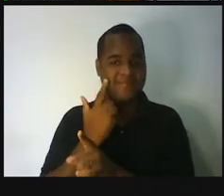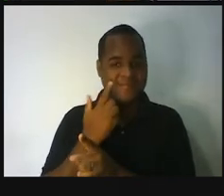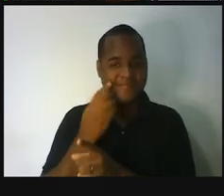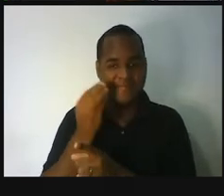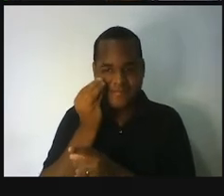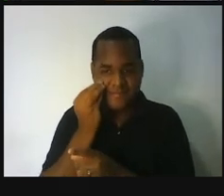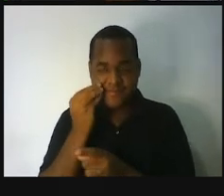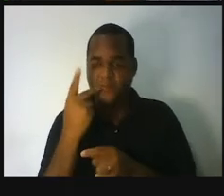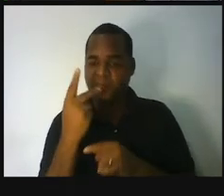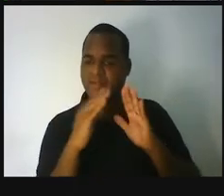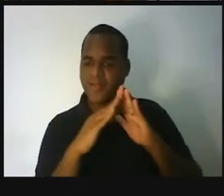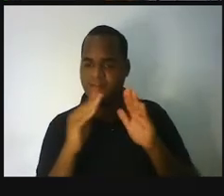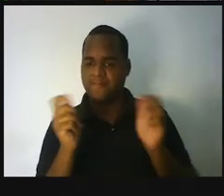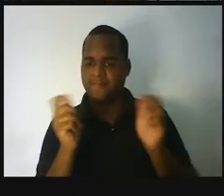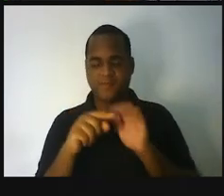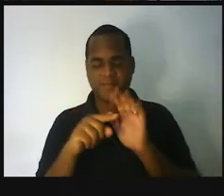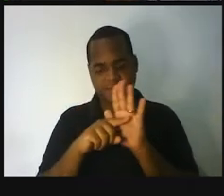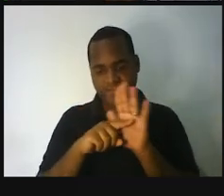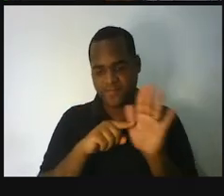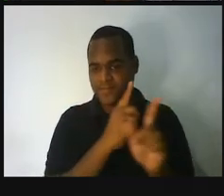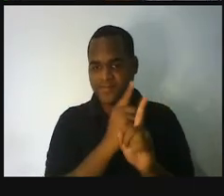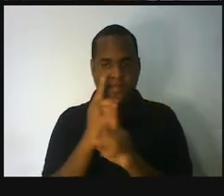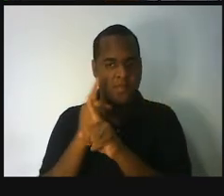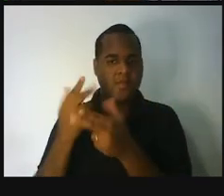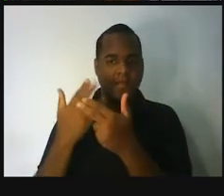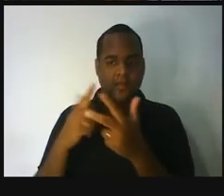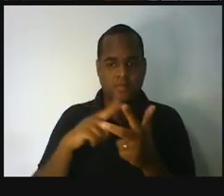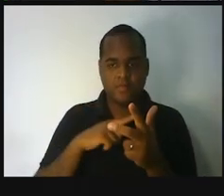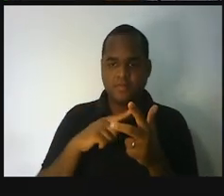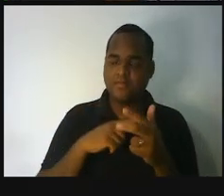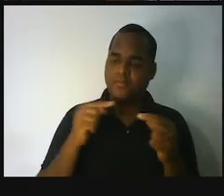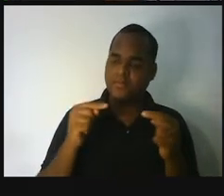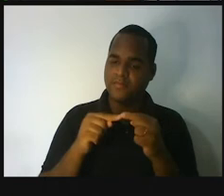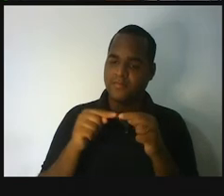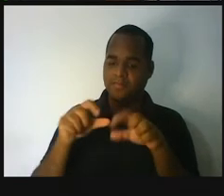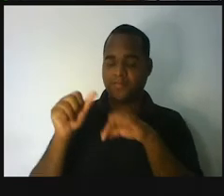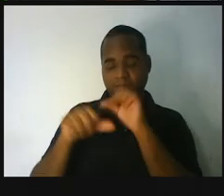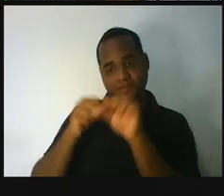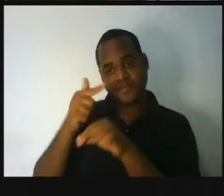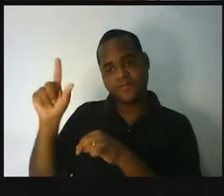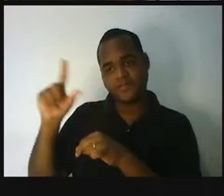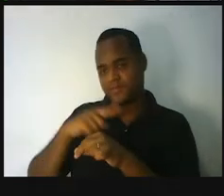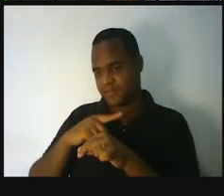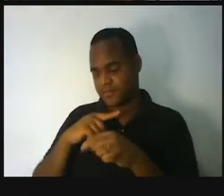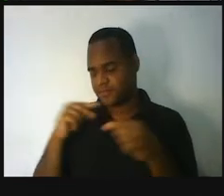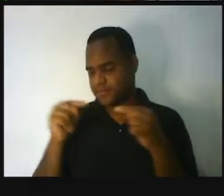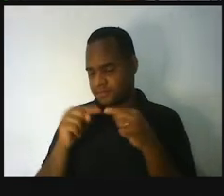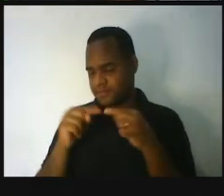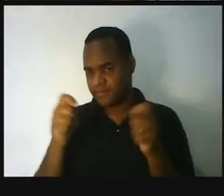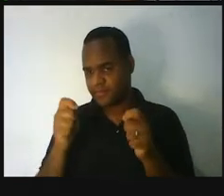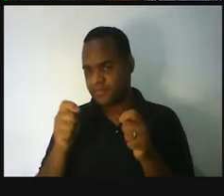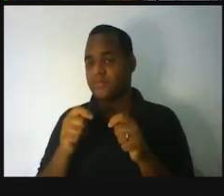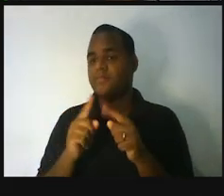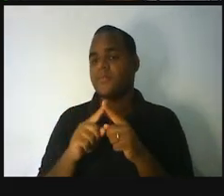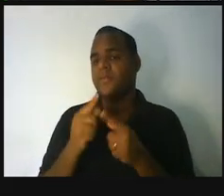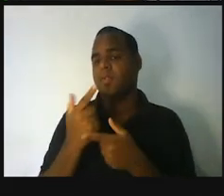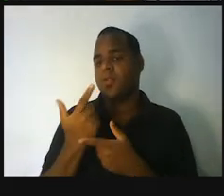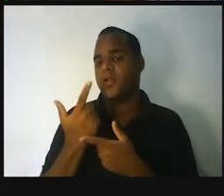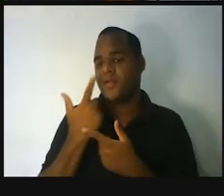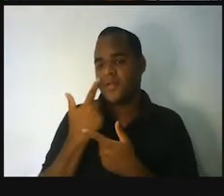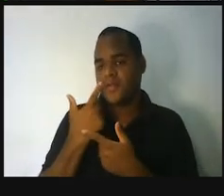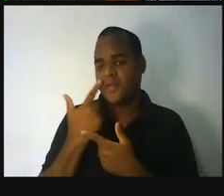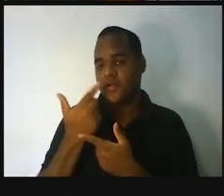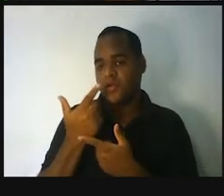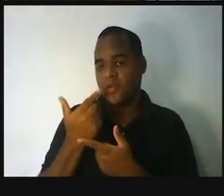vai fazer isso, investiga aí. Troca de lugar ali, ao invés de começar pelos 12 milhões, comece pelos